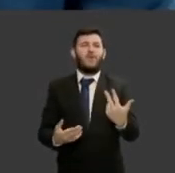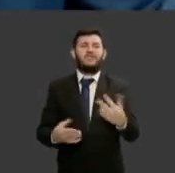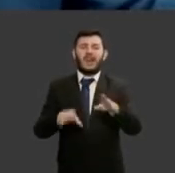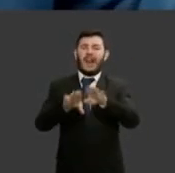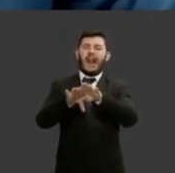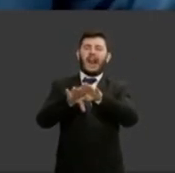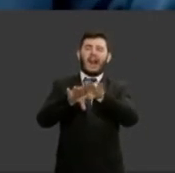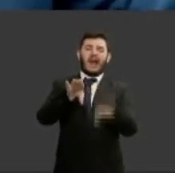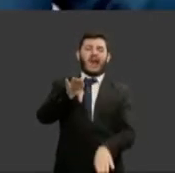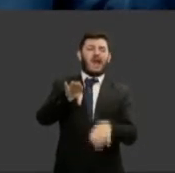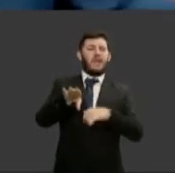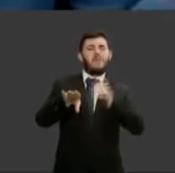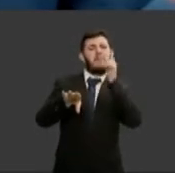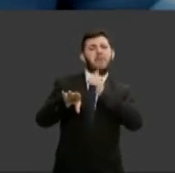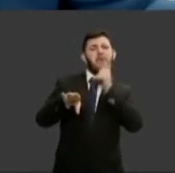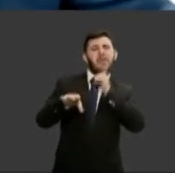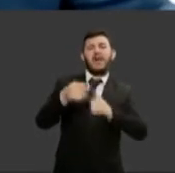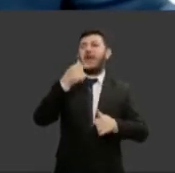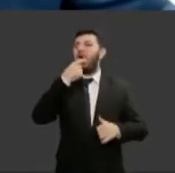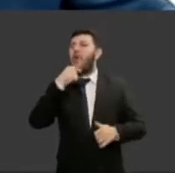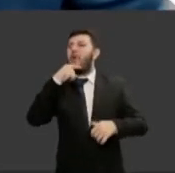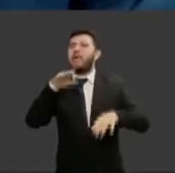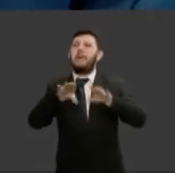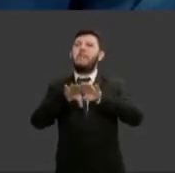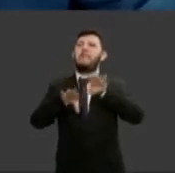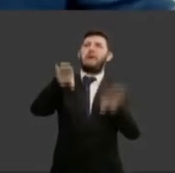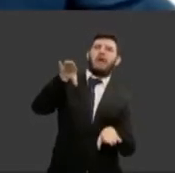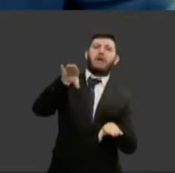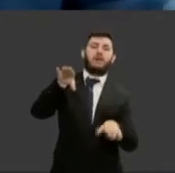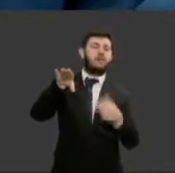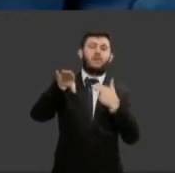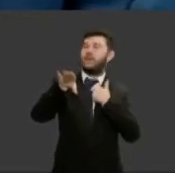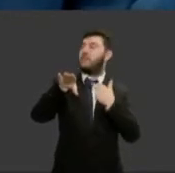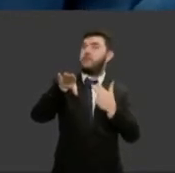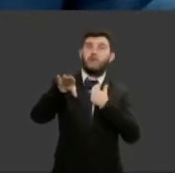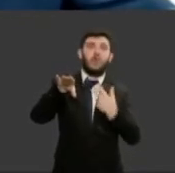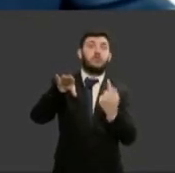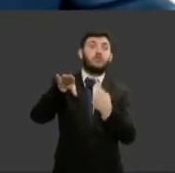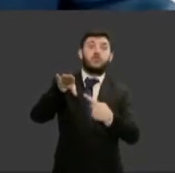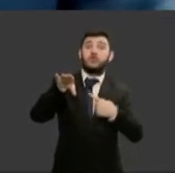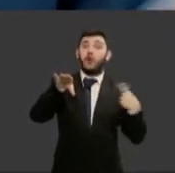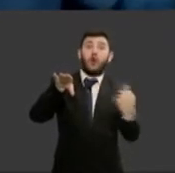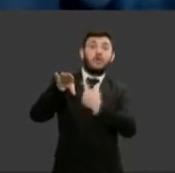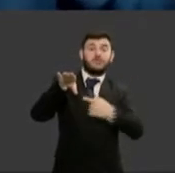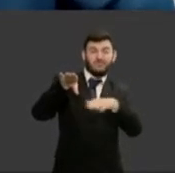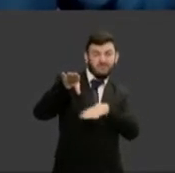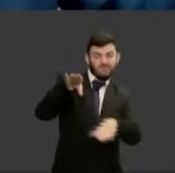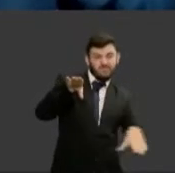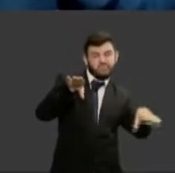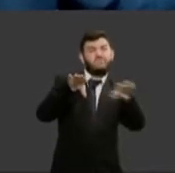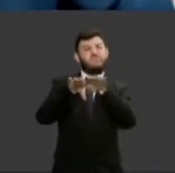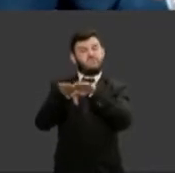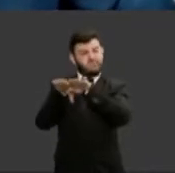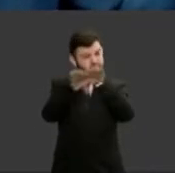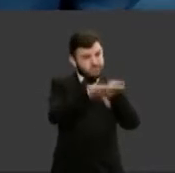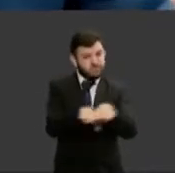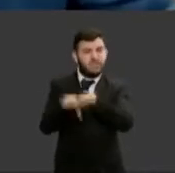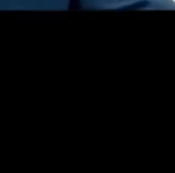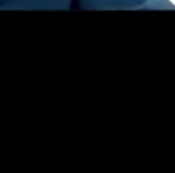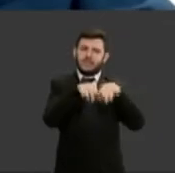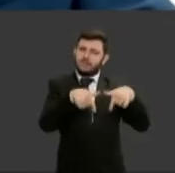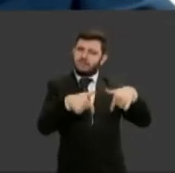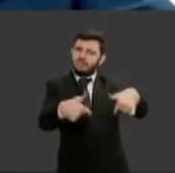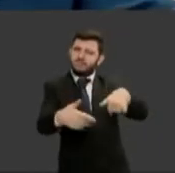entre homens e mulheres. Somos iguais e avançamos através da luta, avançamos através da